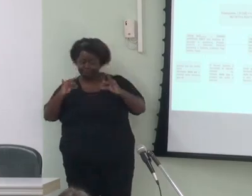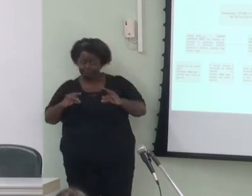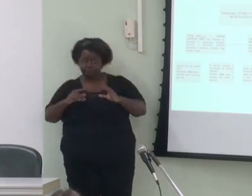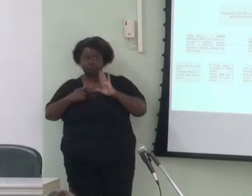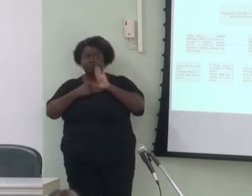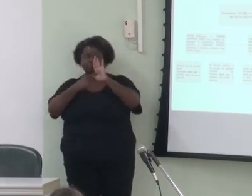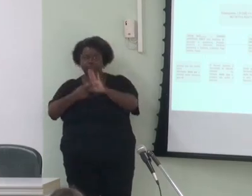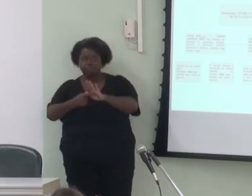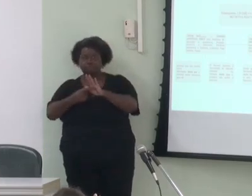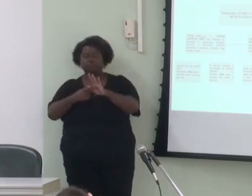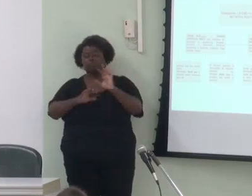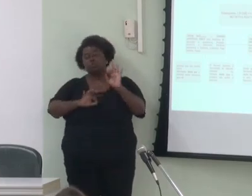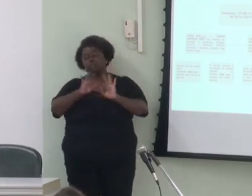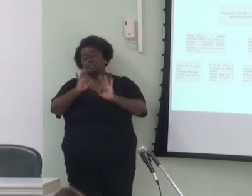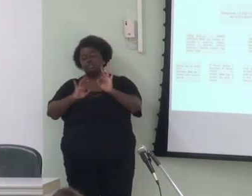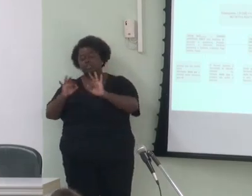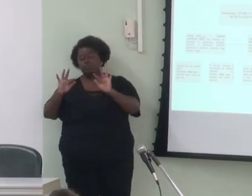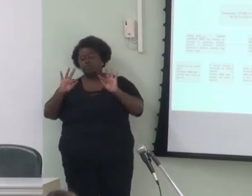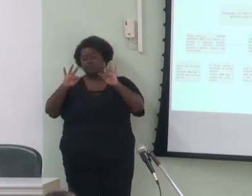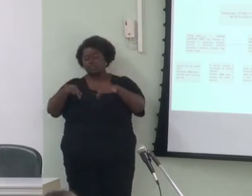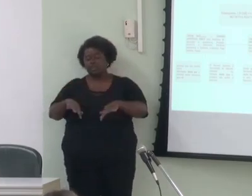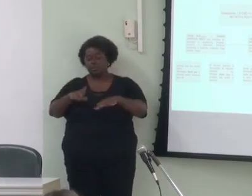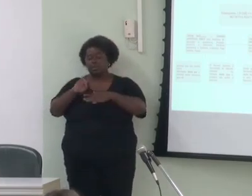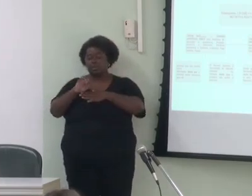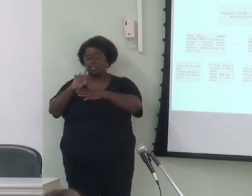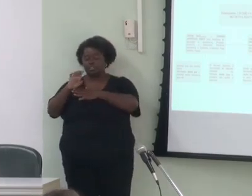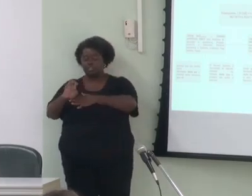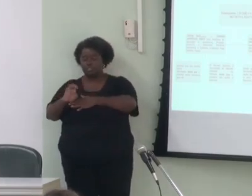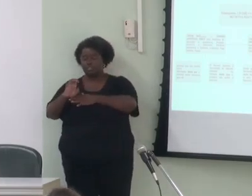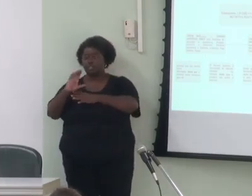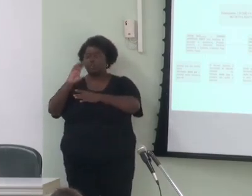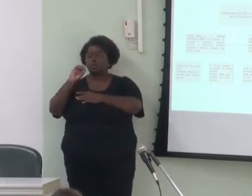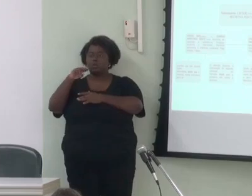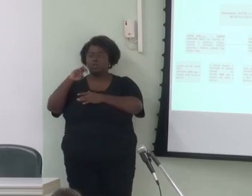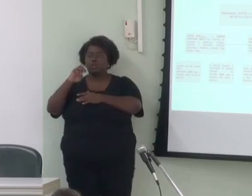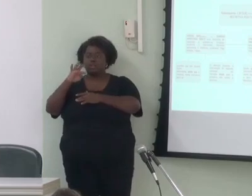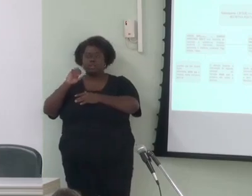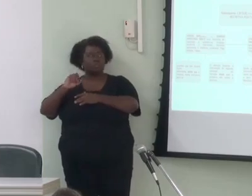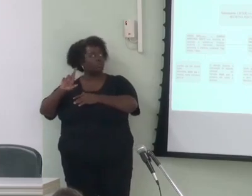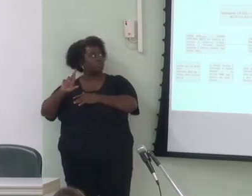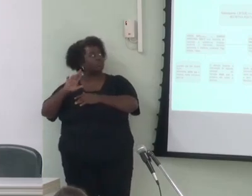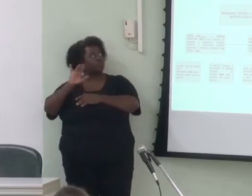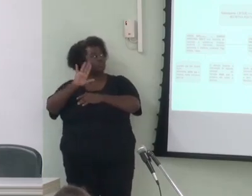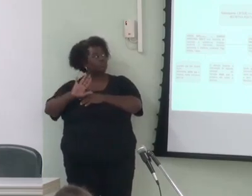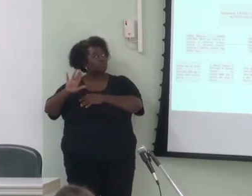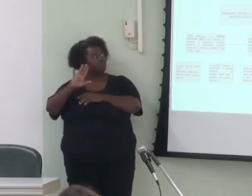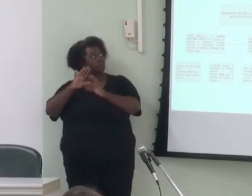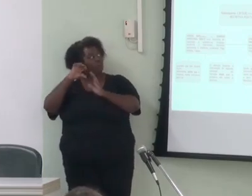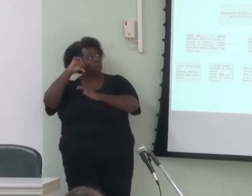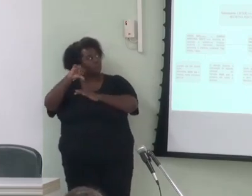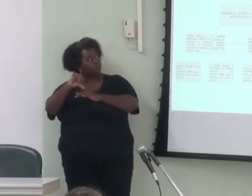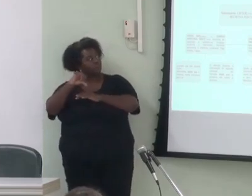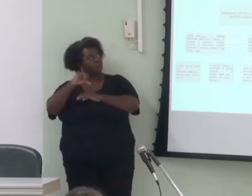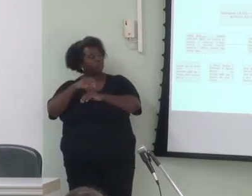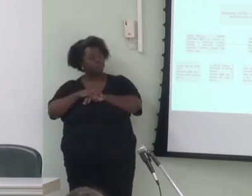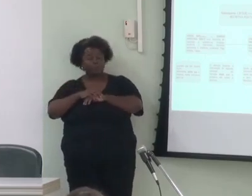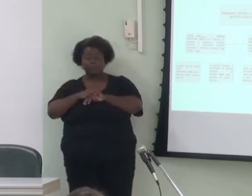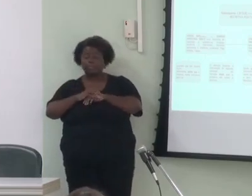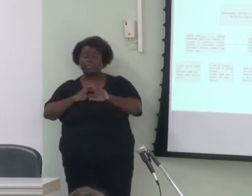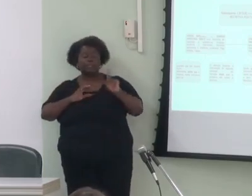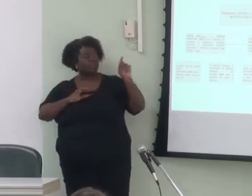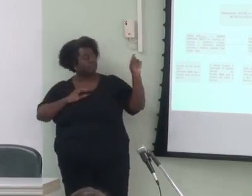organização final da rede de conectores condicionais na figura 9 nessa rede elos horizontais entre as